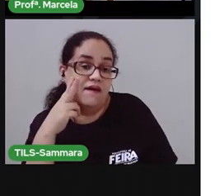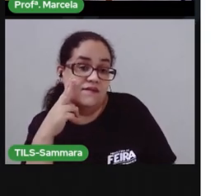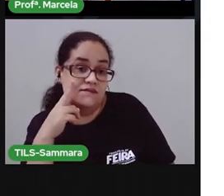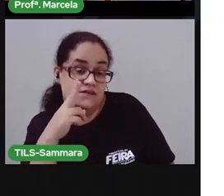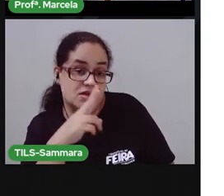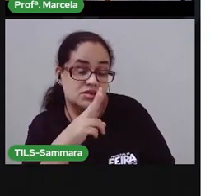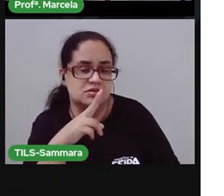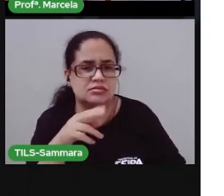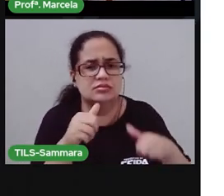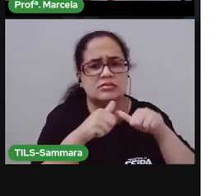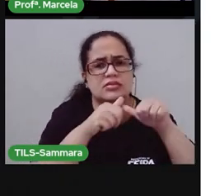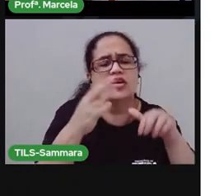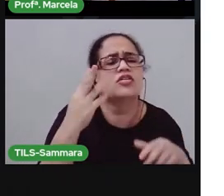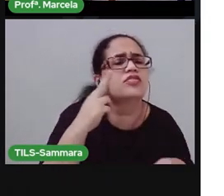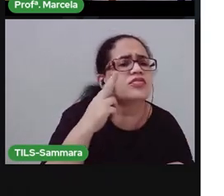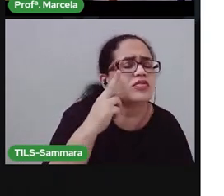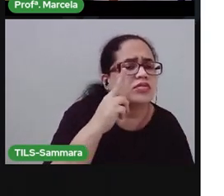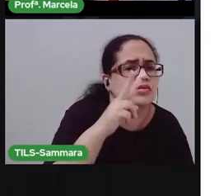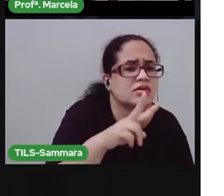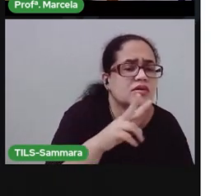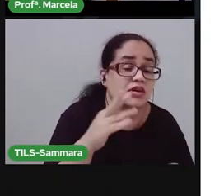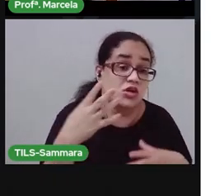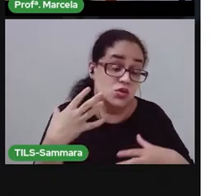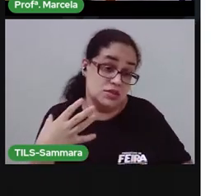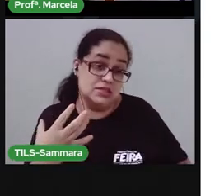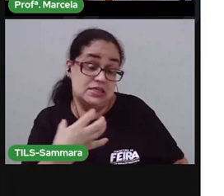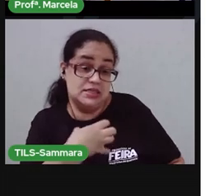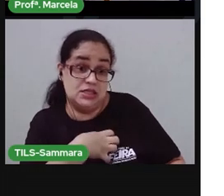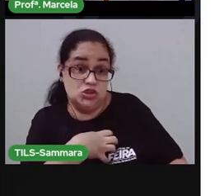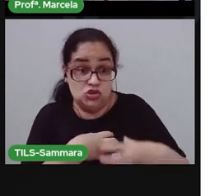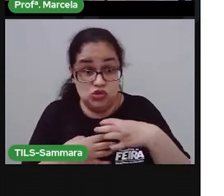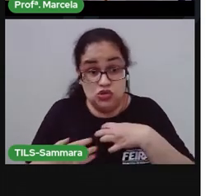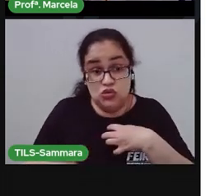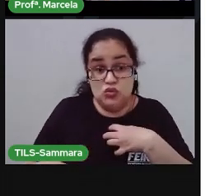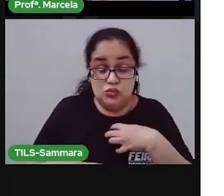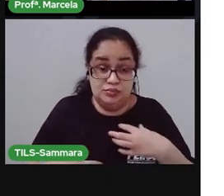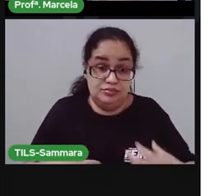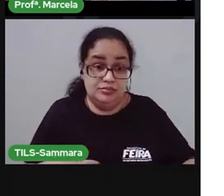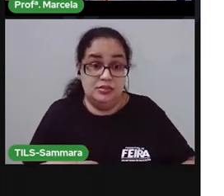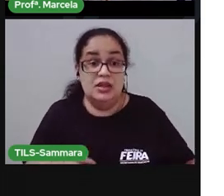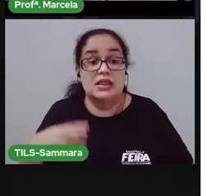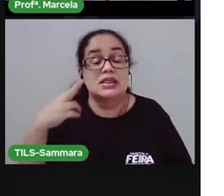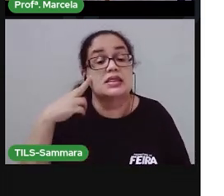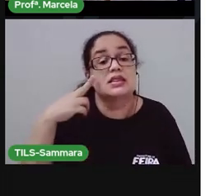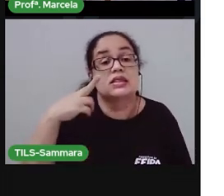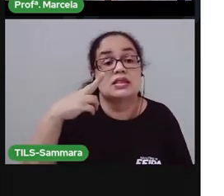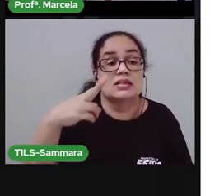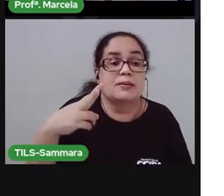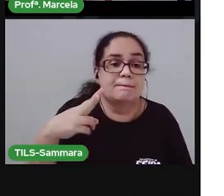A gente já viu, querida, que os sentidos, né? A gente vai ter aí,